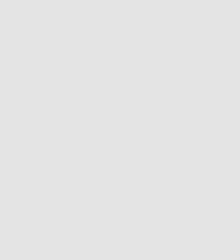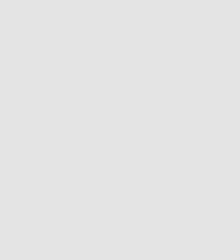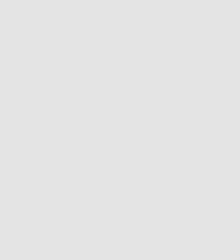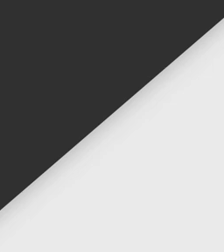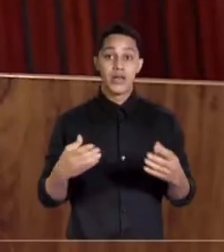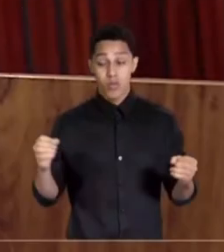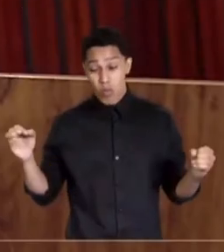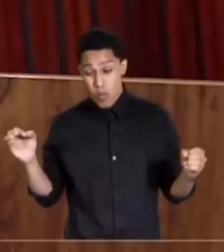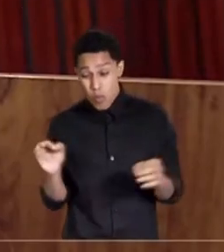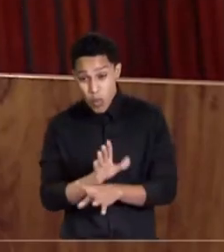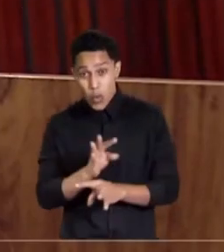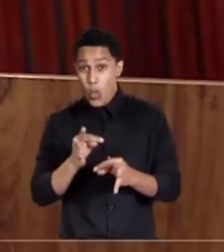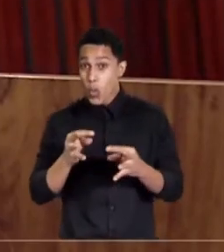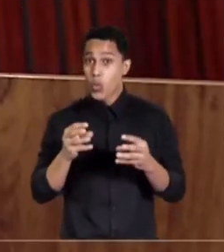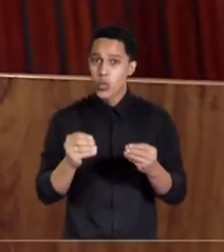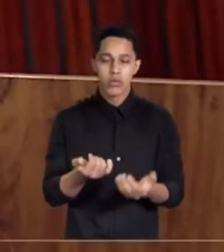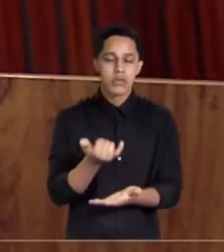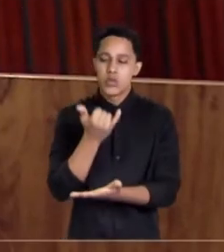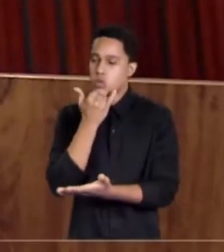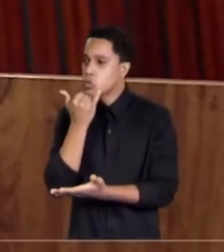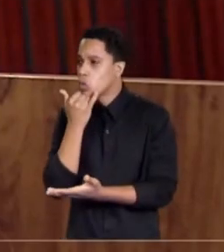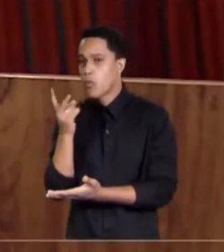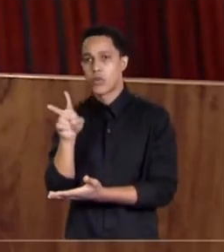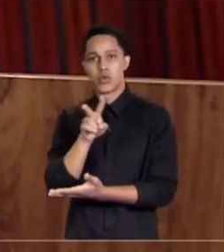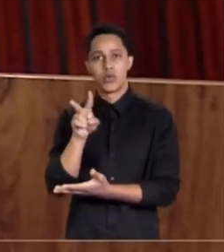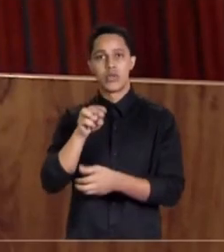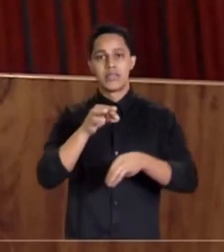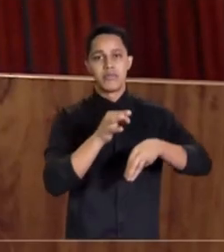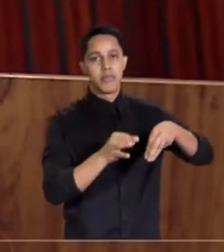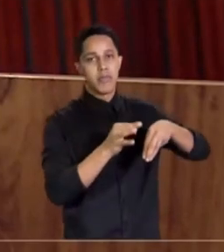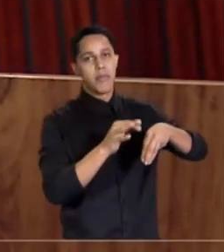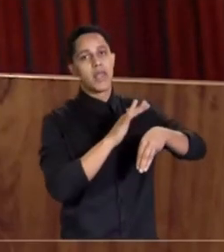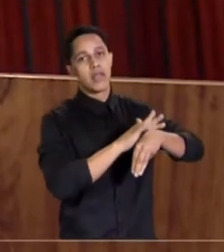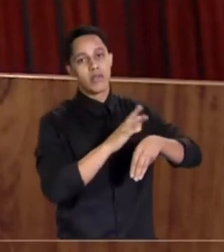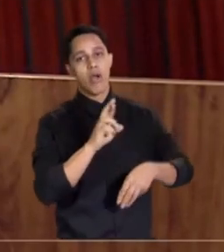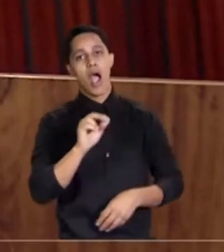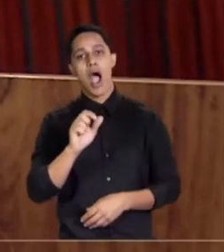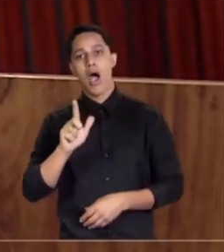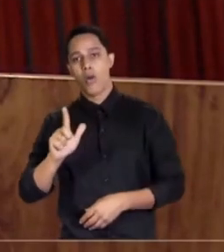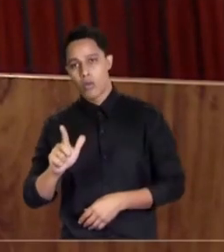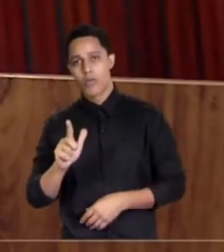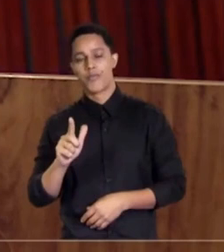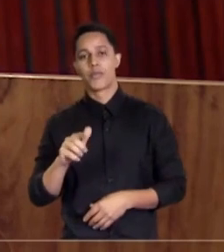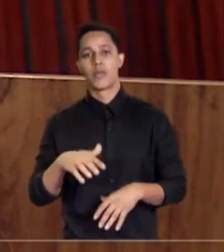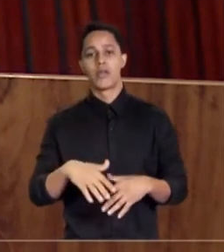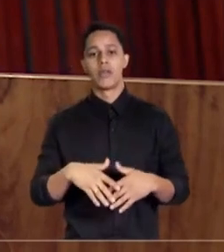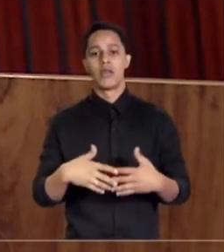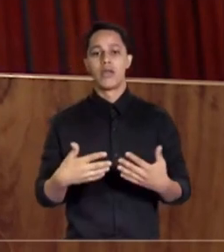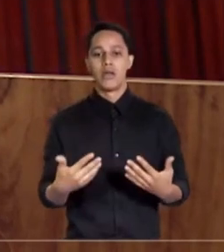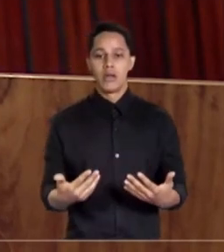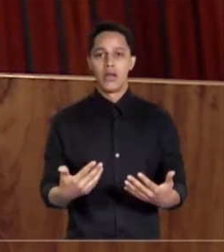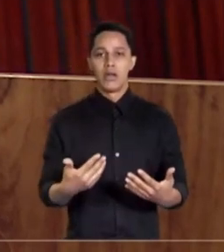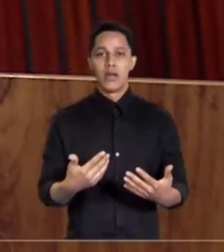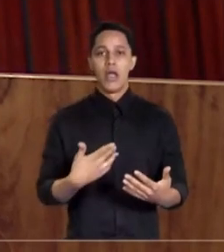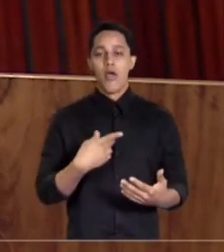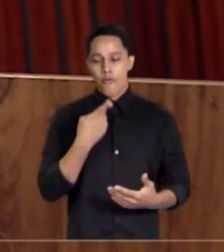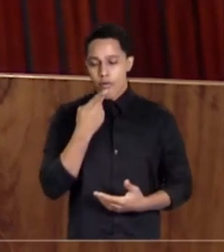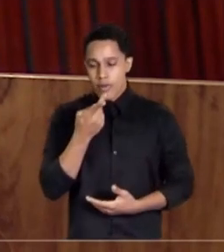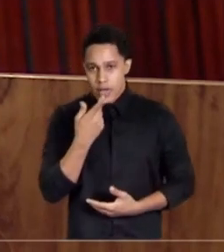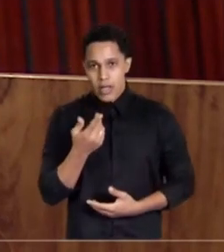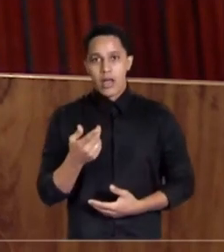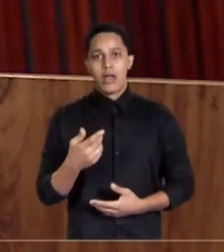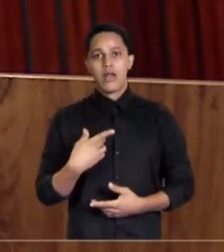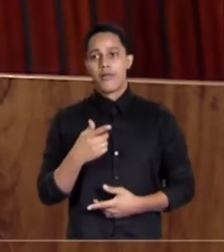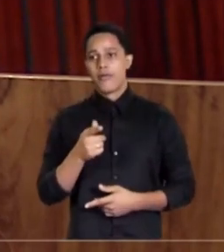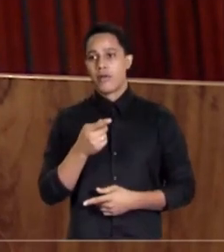Com todas as vênias do eminente ministro Raul Araújo, estou anunciando a vossa